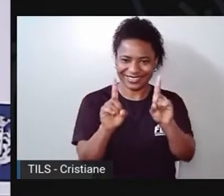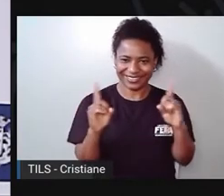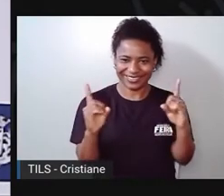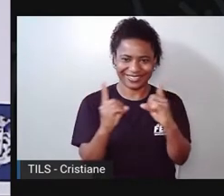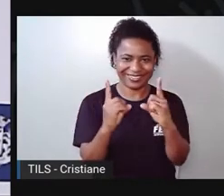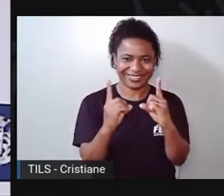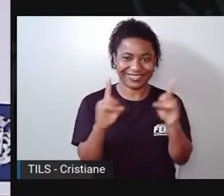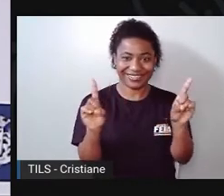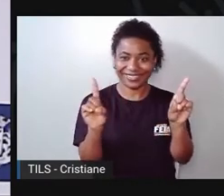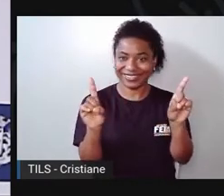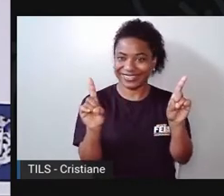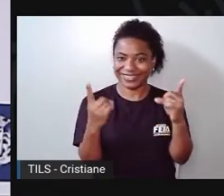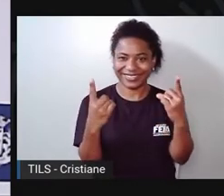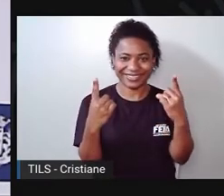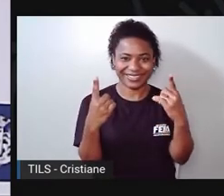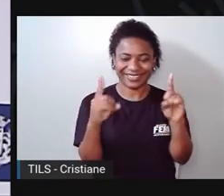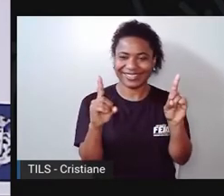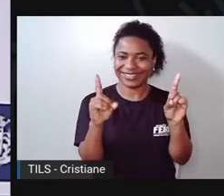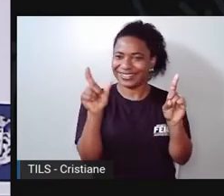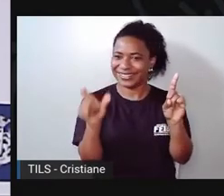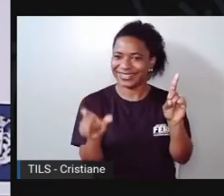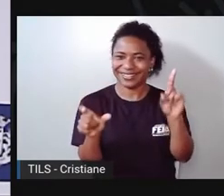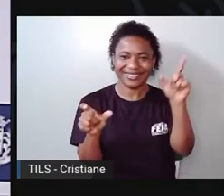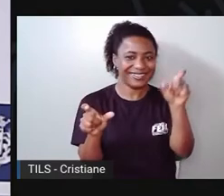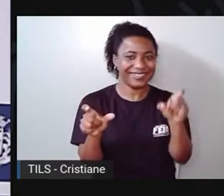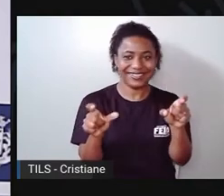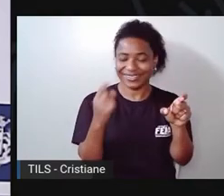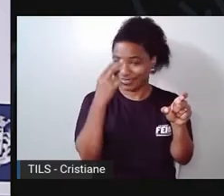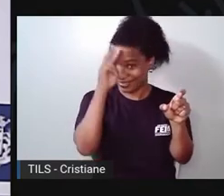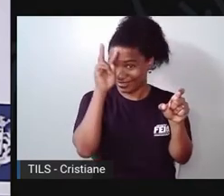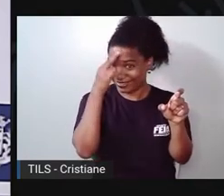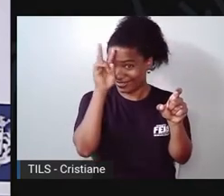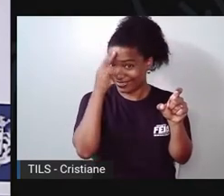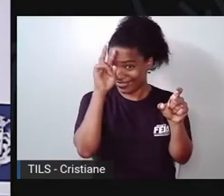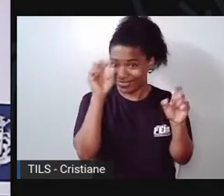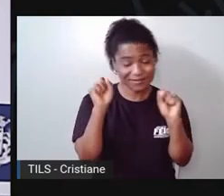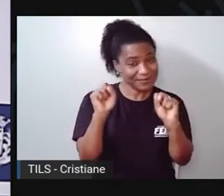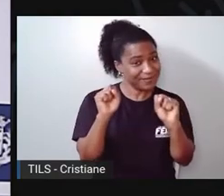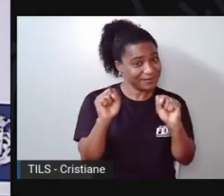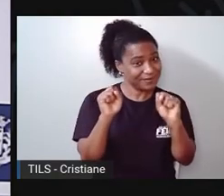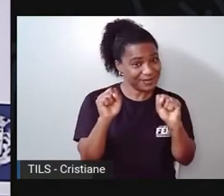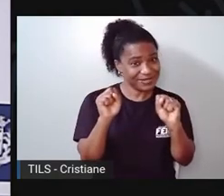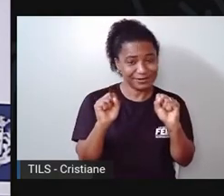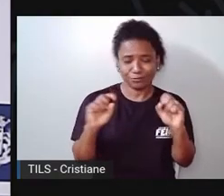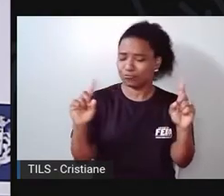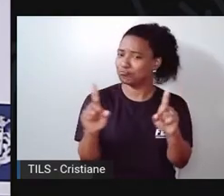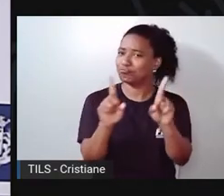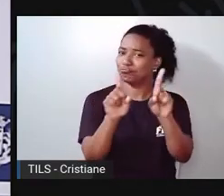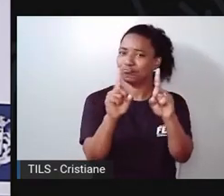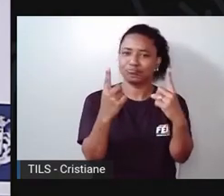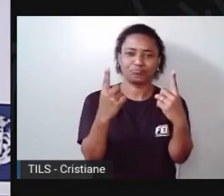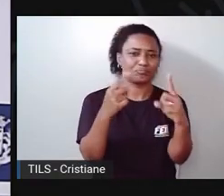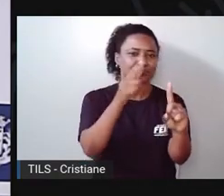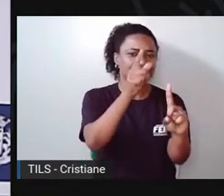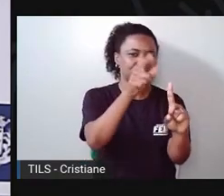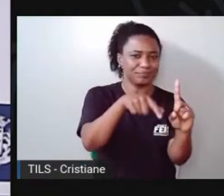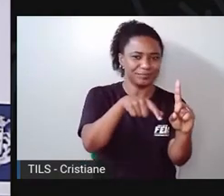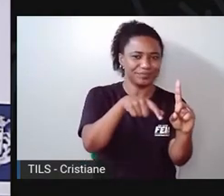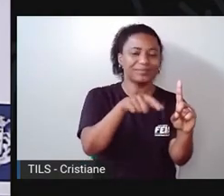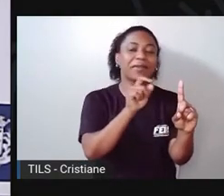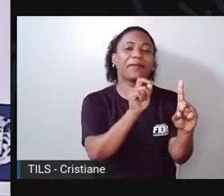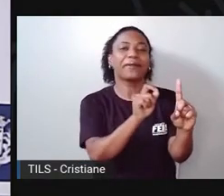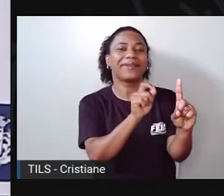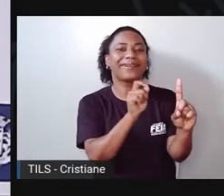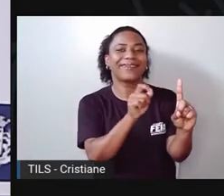essa colher em um personagem de uma história. Vocês podem inventar quem vocês quiserem. Eu acho que eu vou